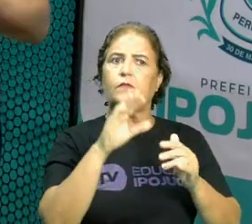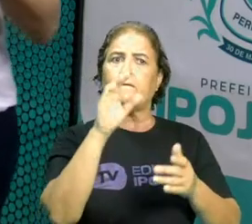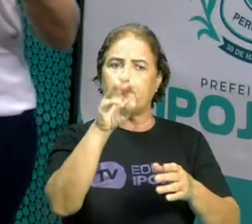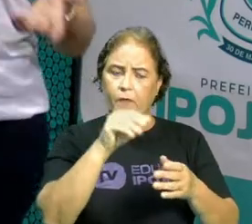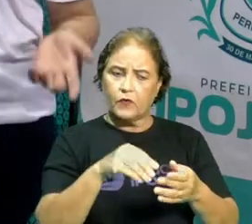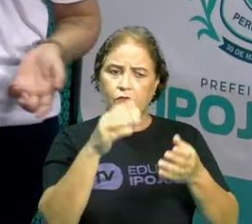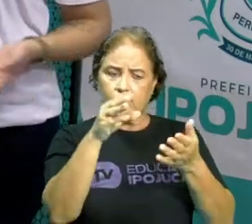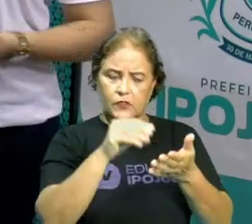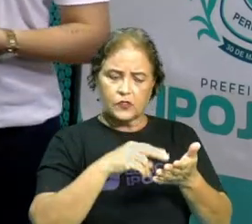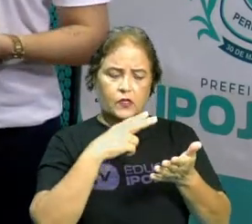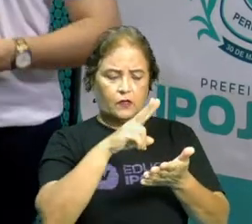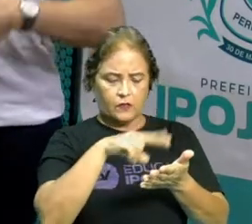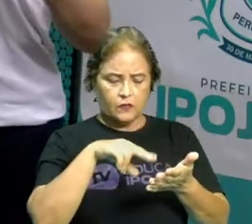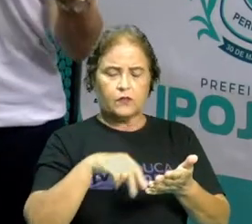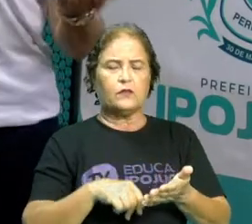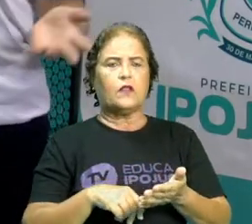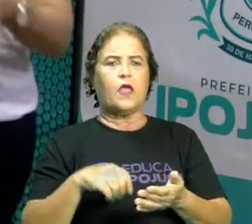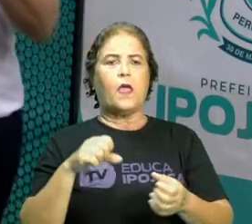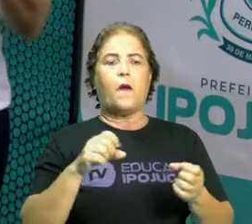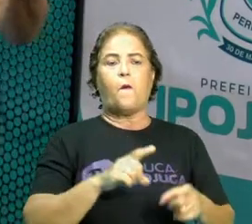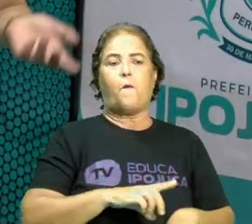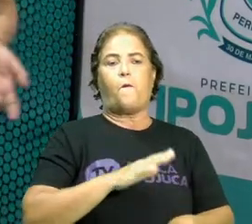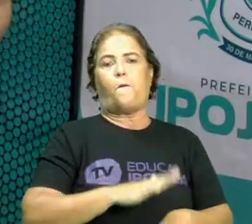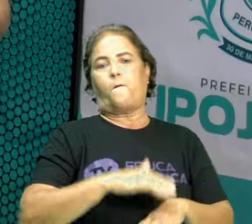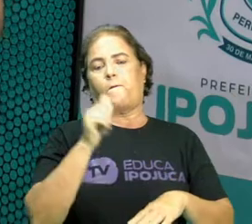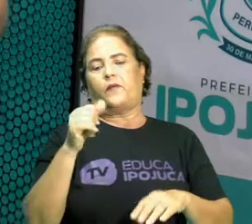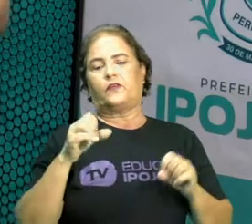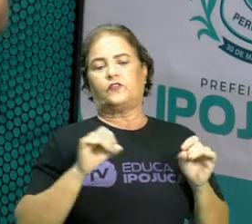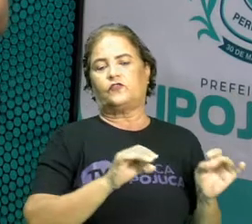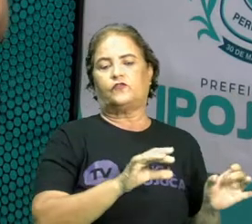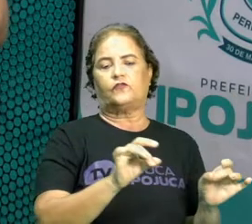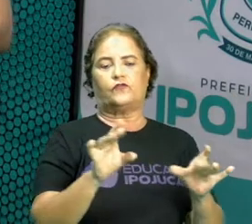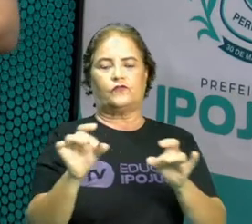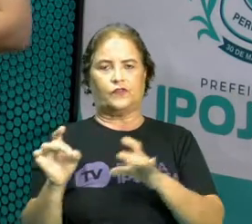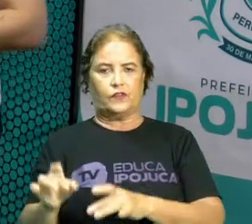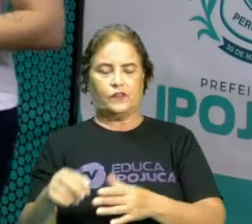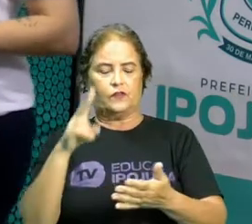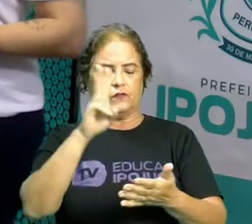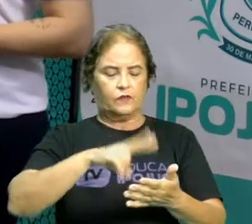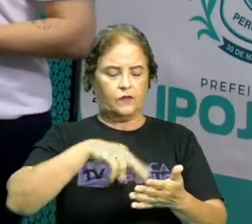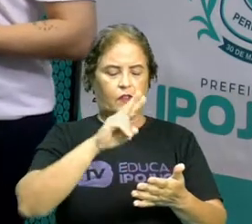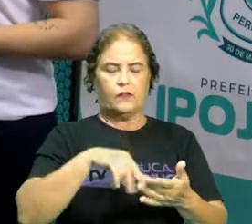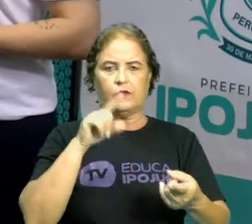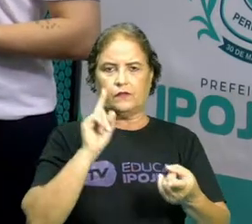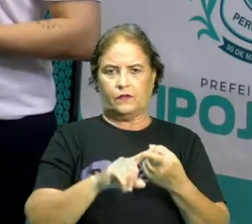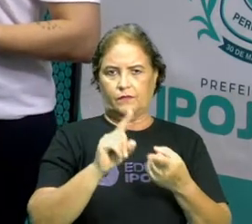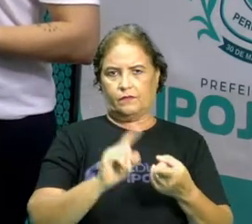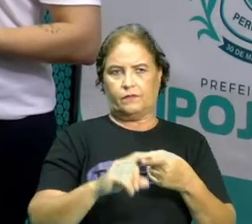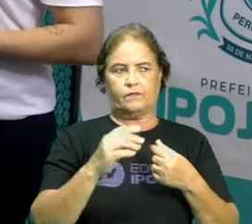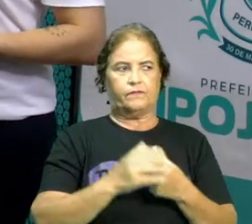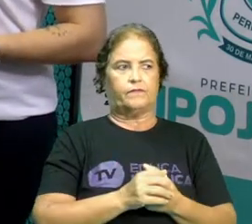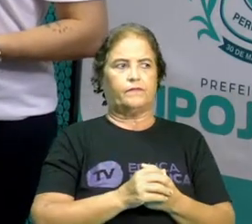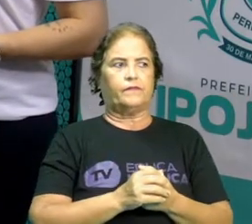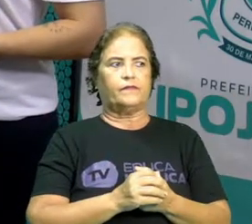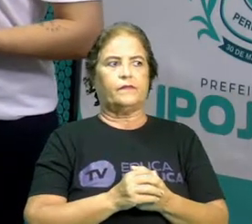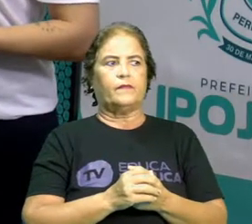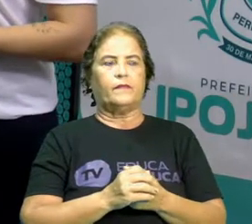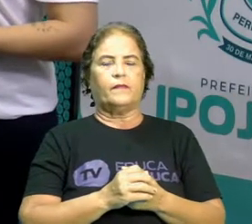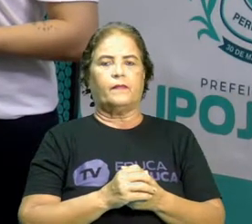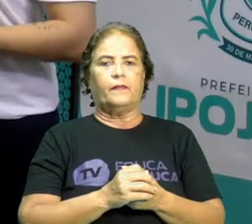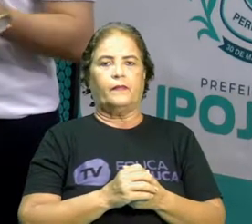ler. É um dos mais vendidos e mais lidos na história da literatura de Cordel, certo? E aí,